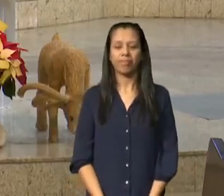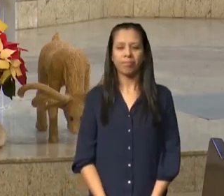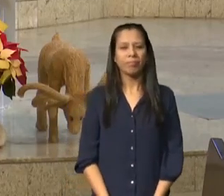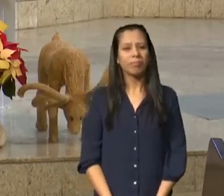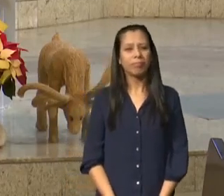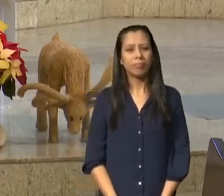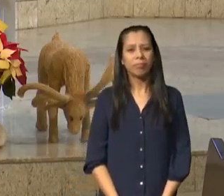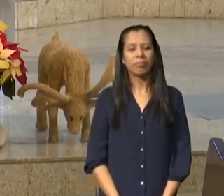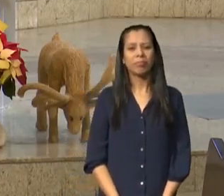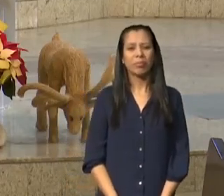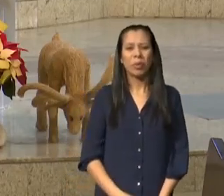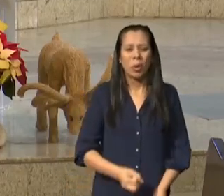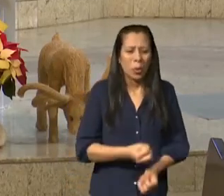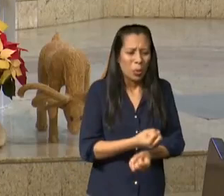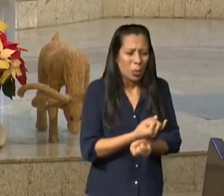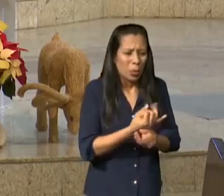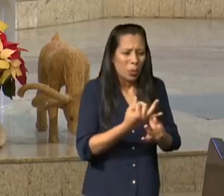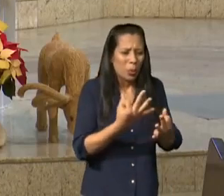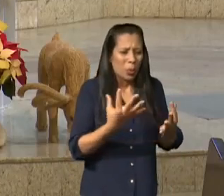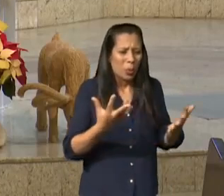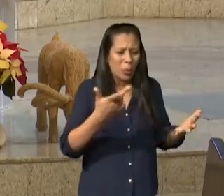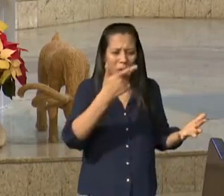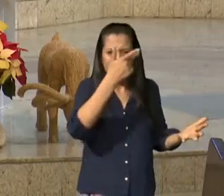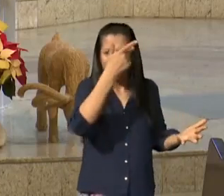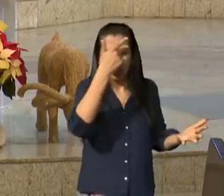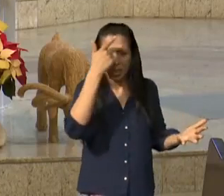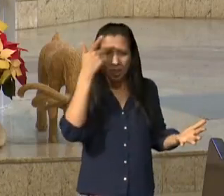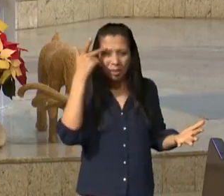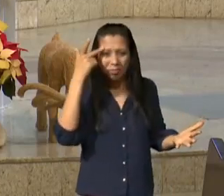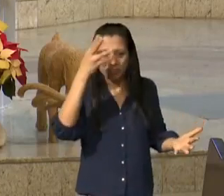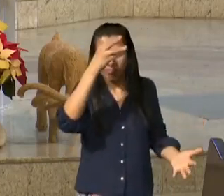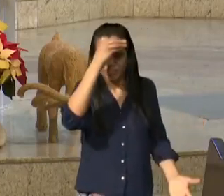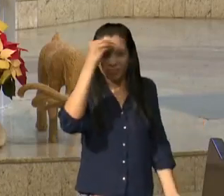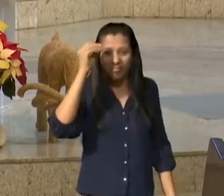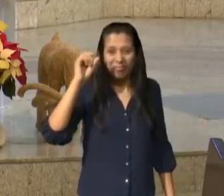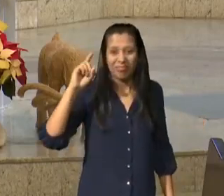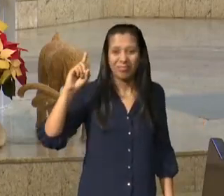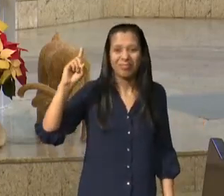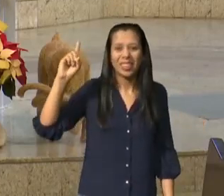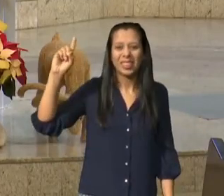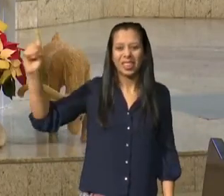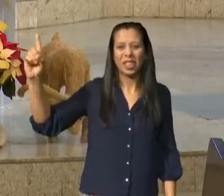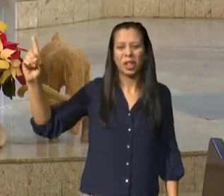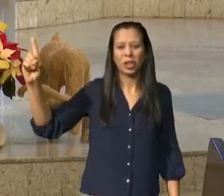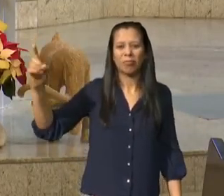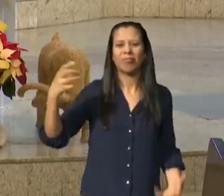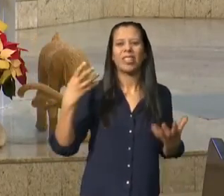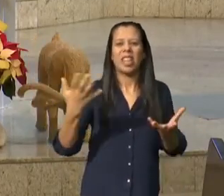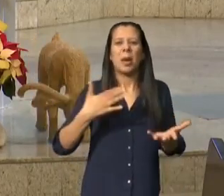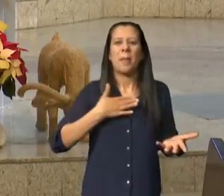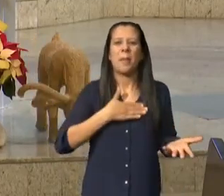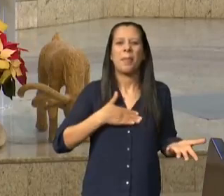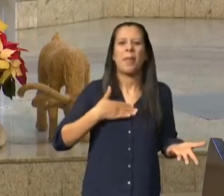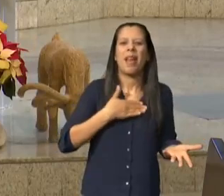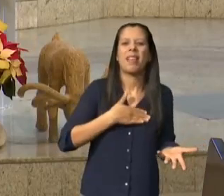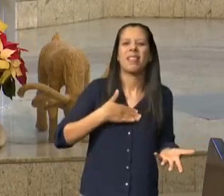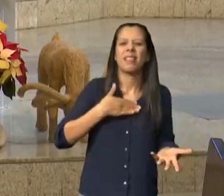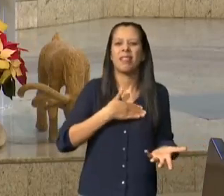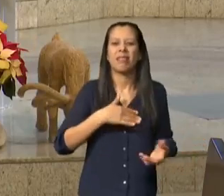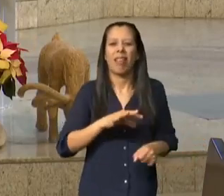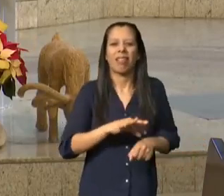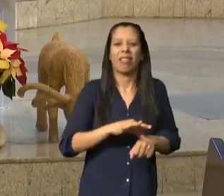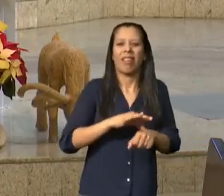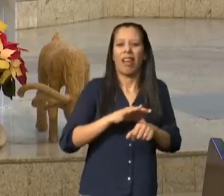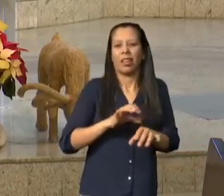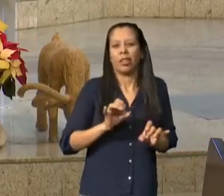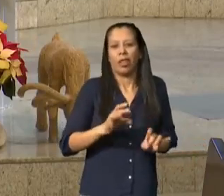e tantos outros que mantiveram a idolatria no seu coração e isto foi razão pela qual essas pessoas